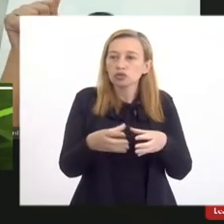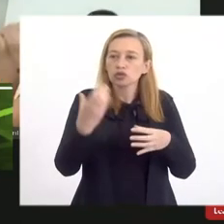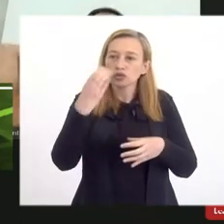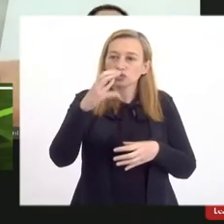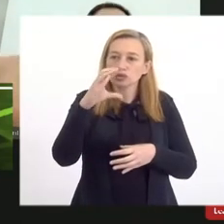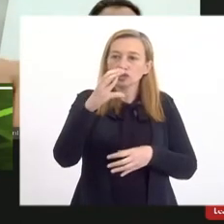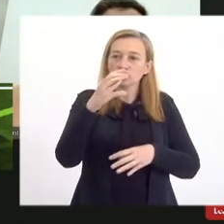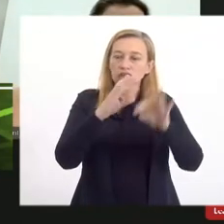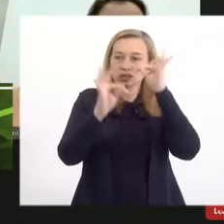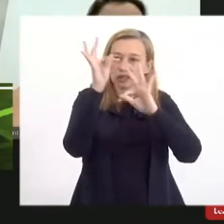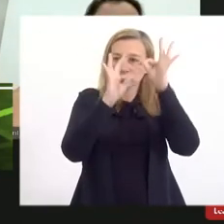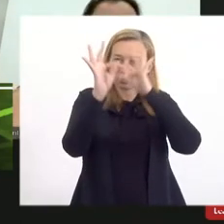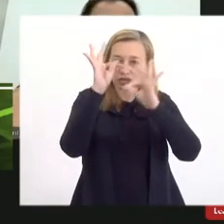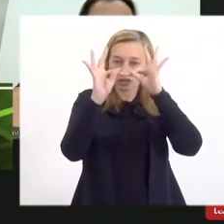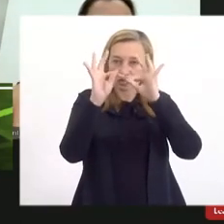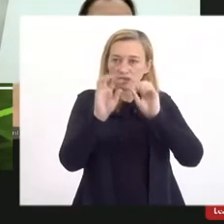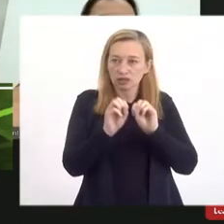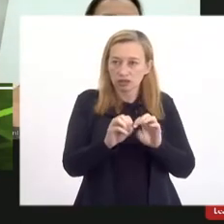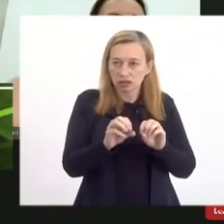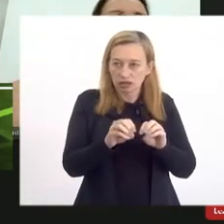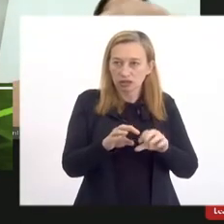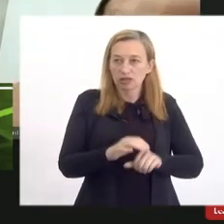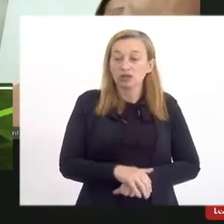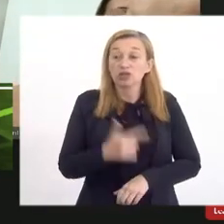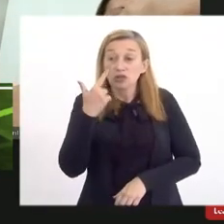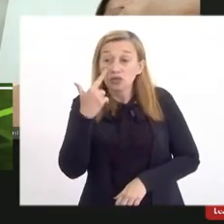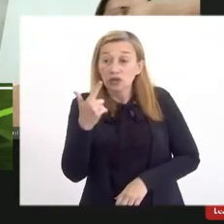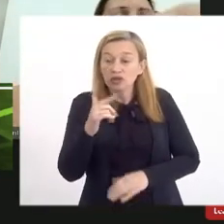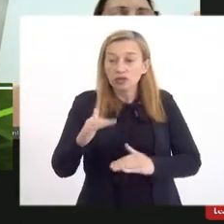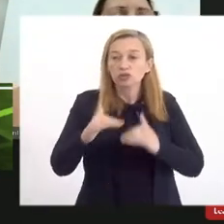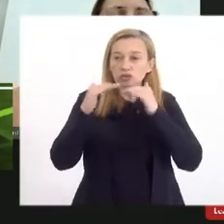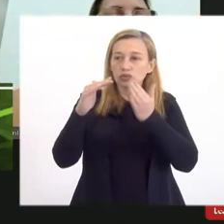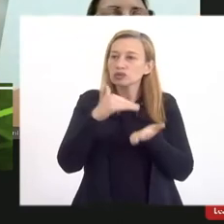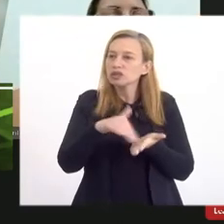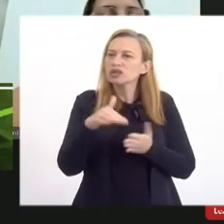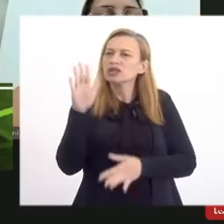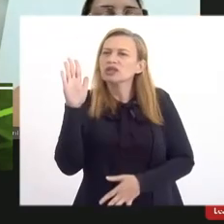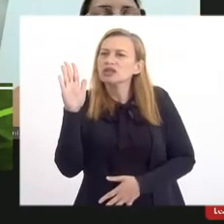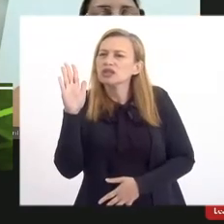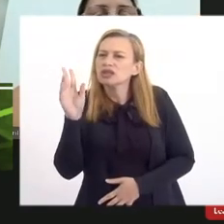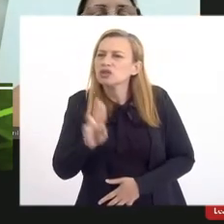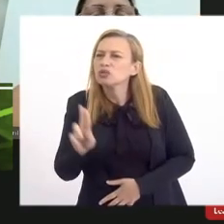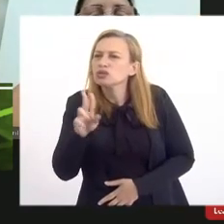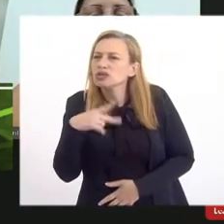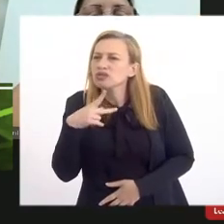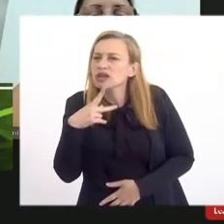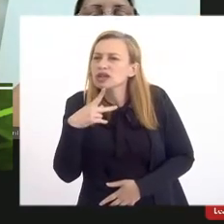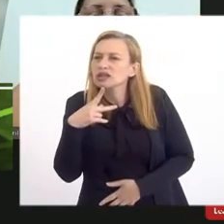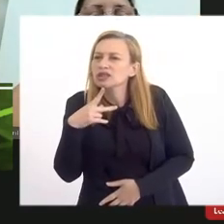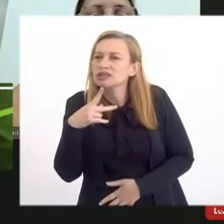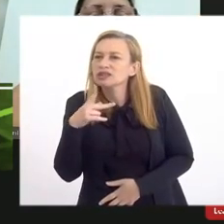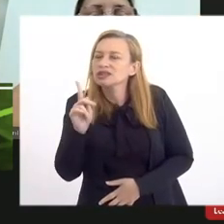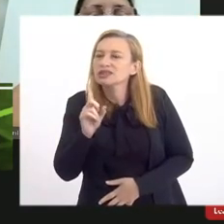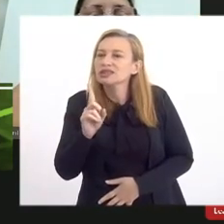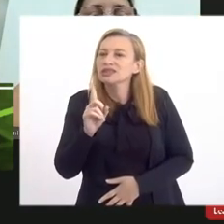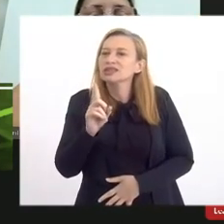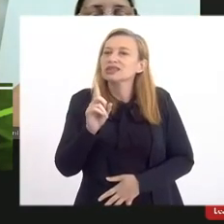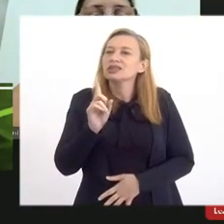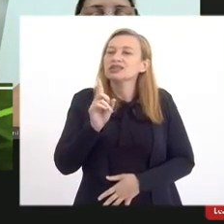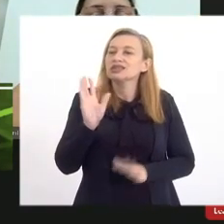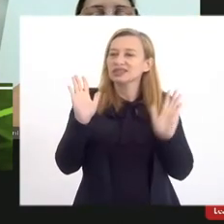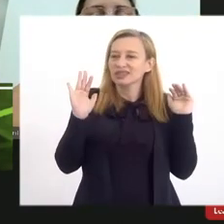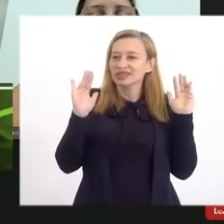comissão de educação da comissão de ciência e tecnologia eu estou vendo aqui o nosso subsecretário levantar a mão quer fazer uso da palavra subsecretário desculpa só